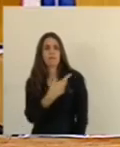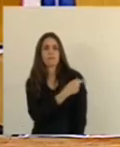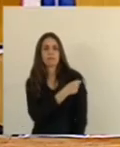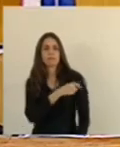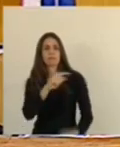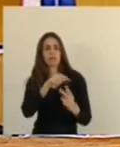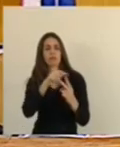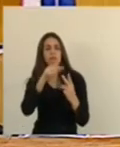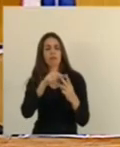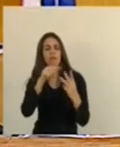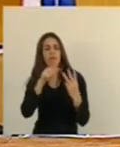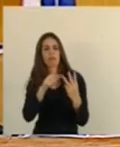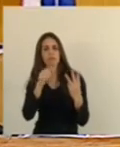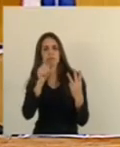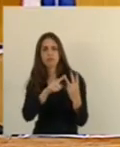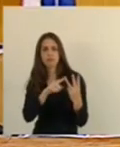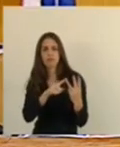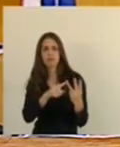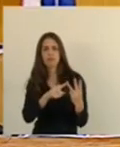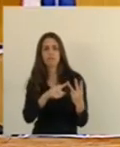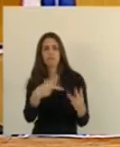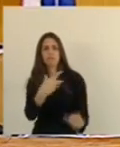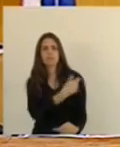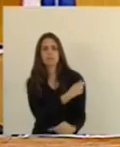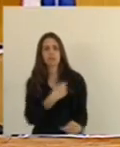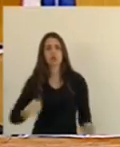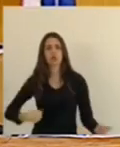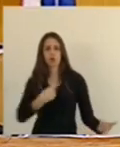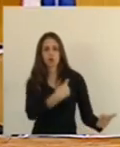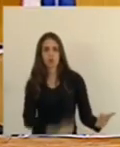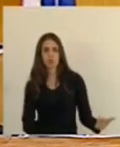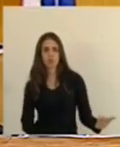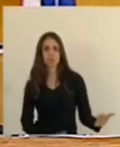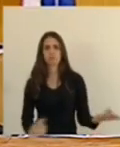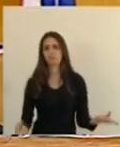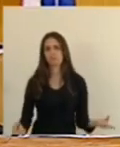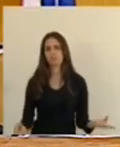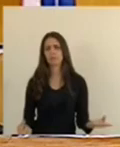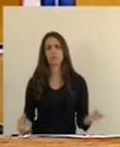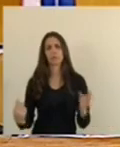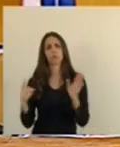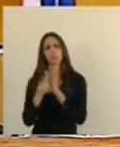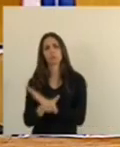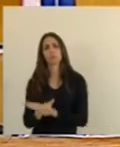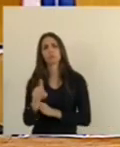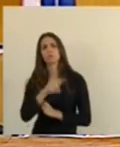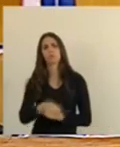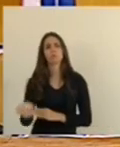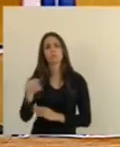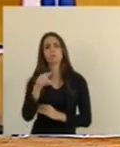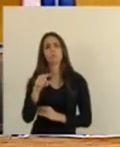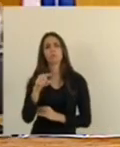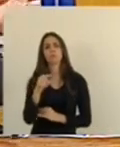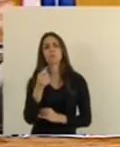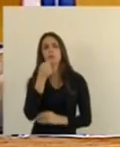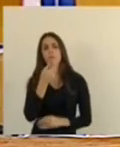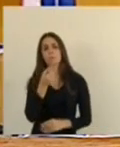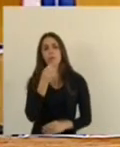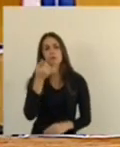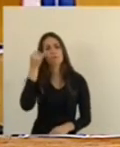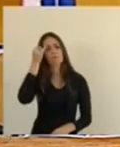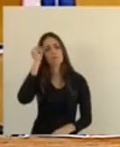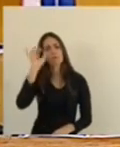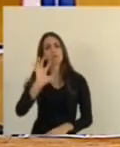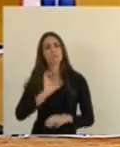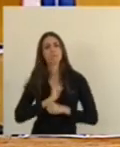Pergunte Aos brasileiros Aos capixabas Quantos não estão Usando Remédios Preventivos Para